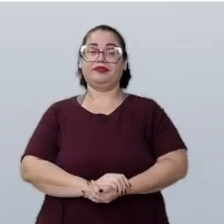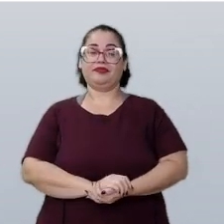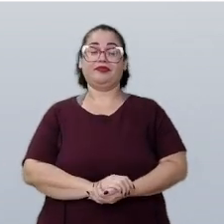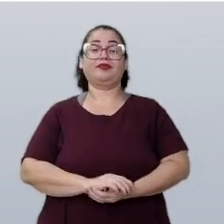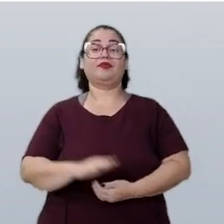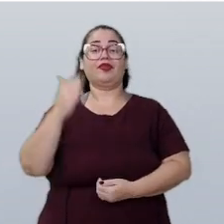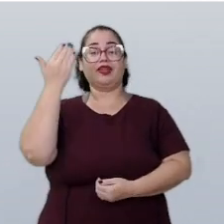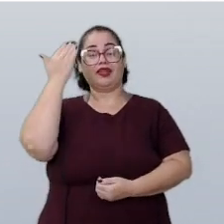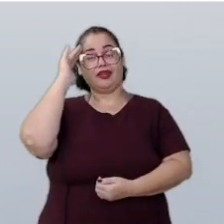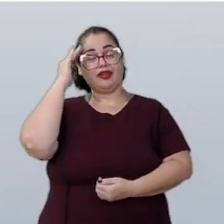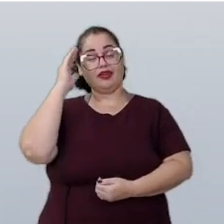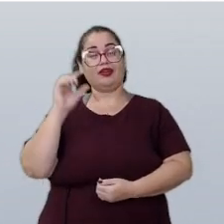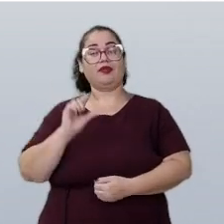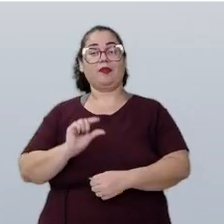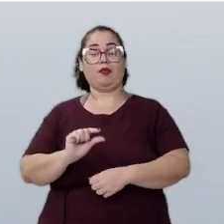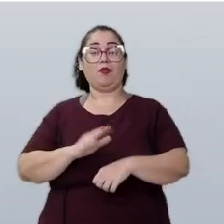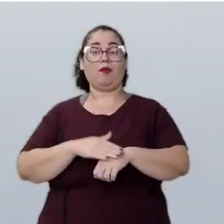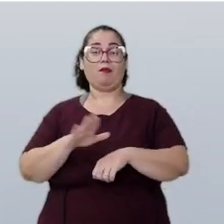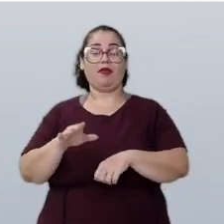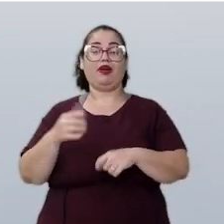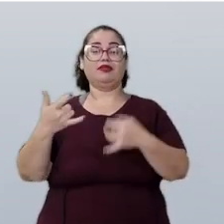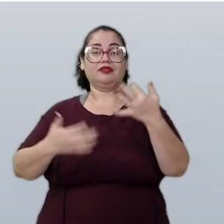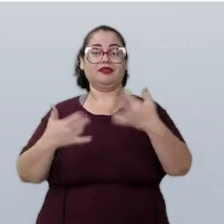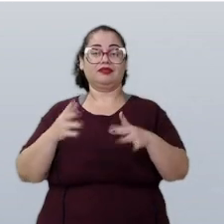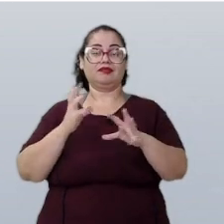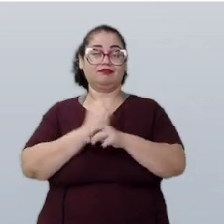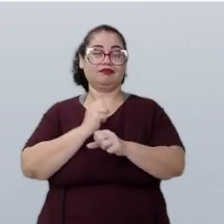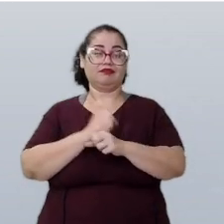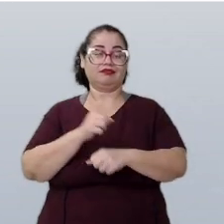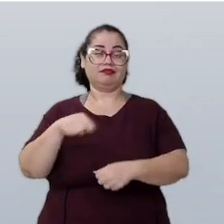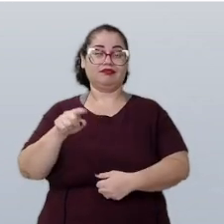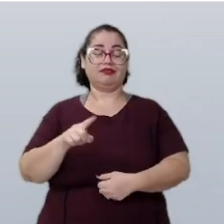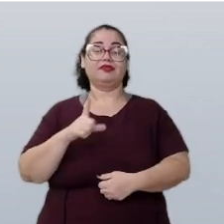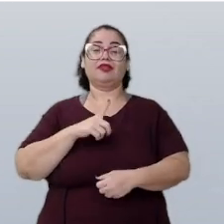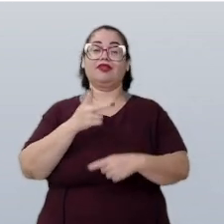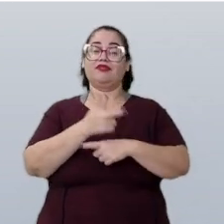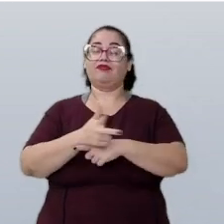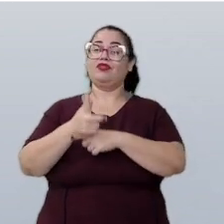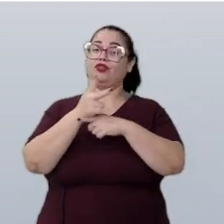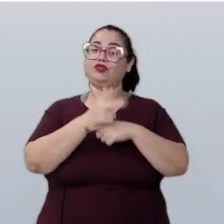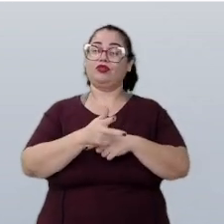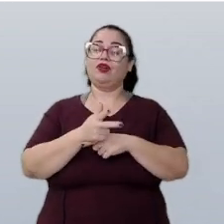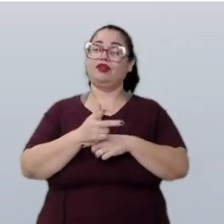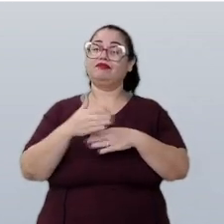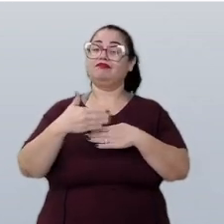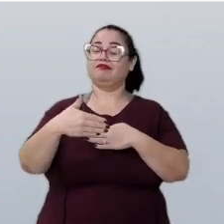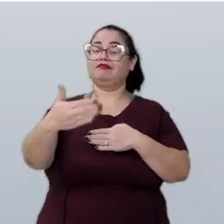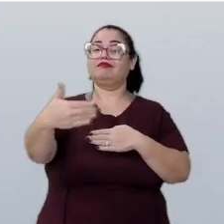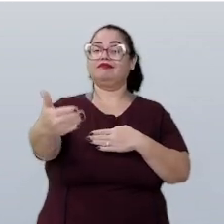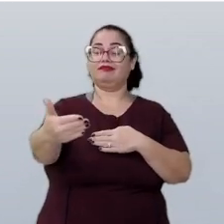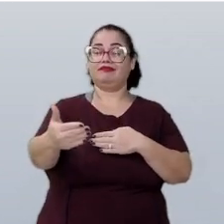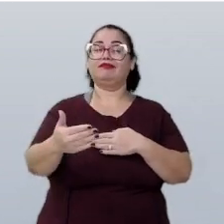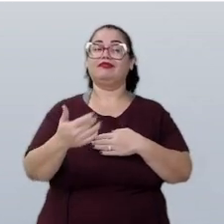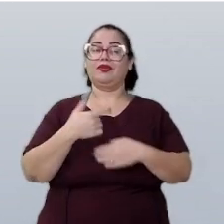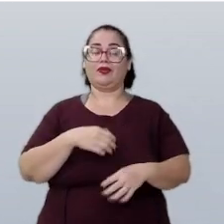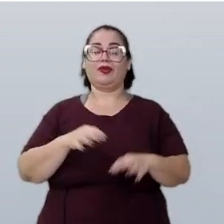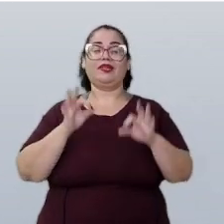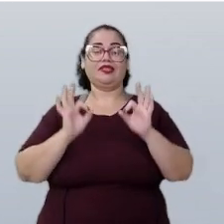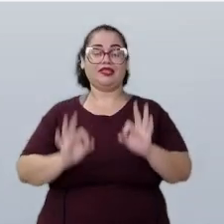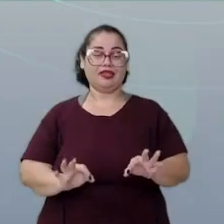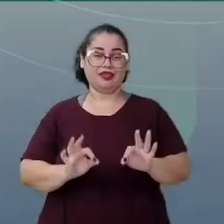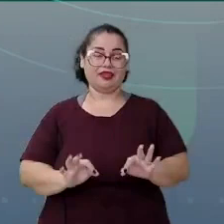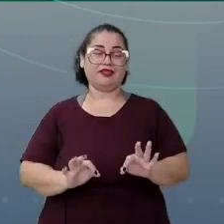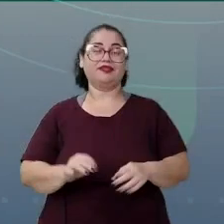Entenderemos um pouco mais desse tipo de operação nas videoaulas posteriores. Eu tenho